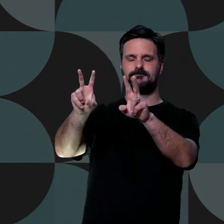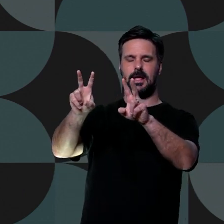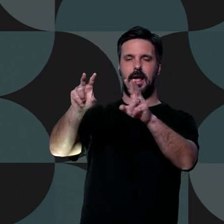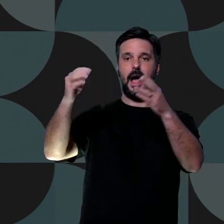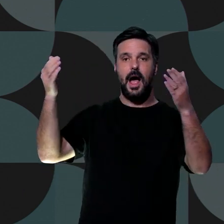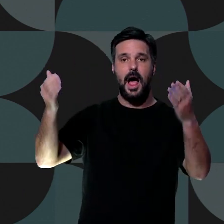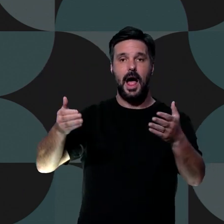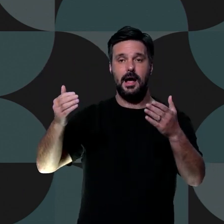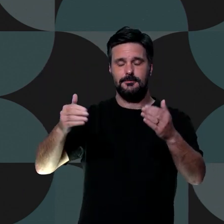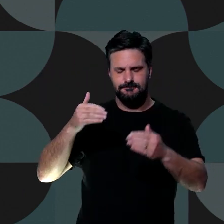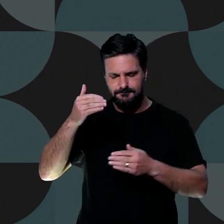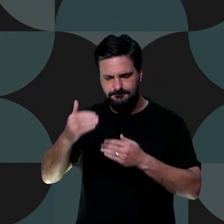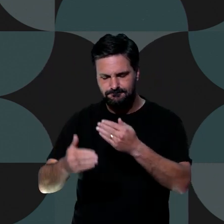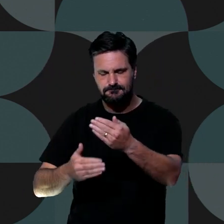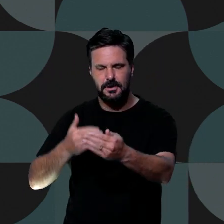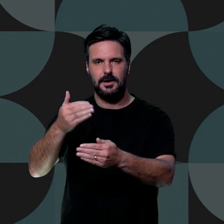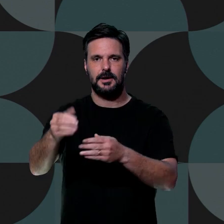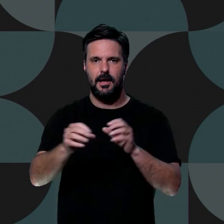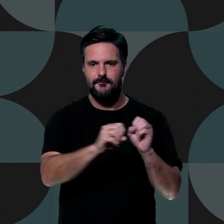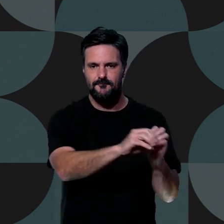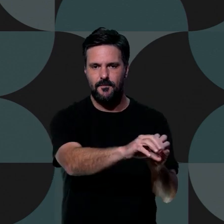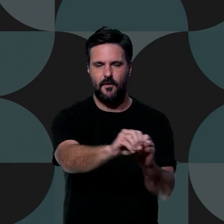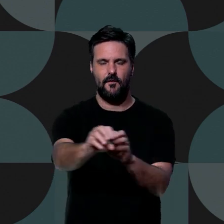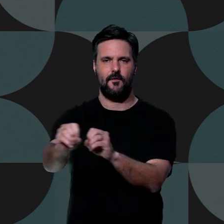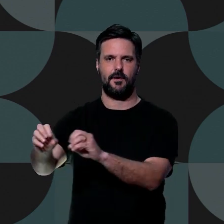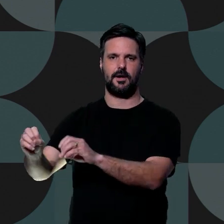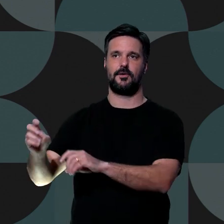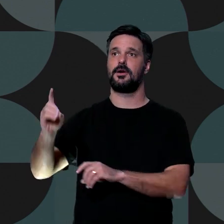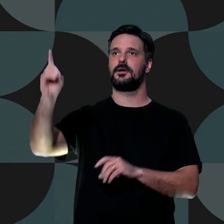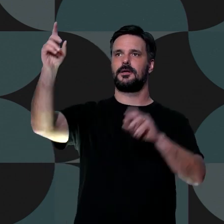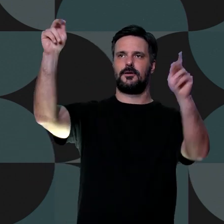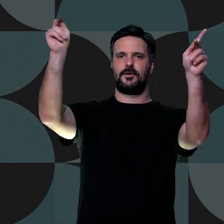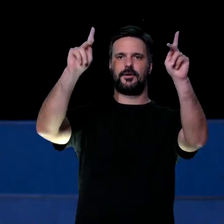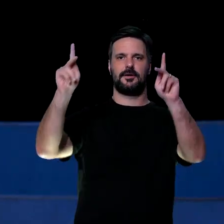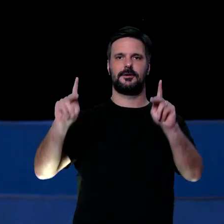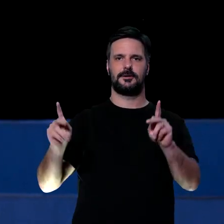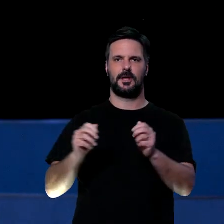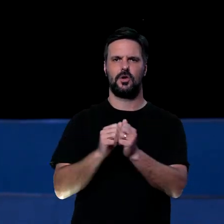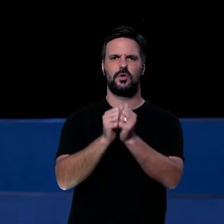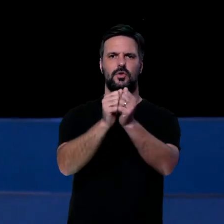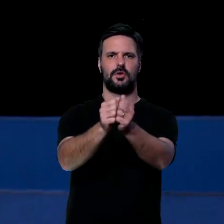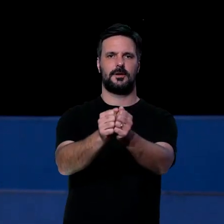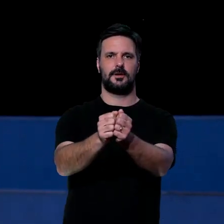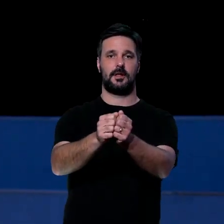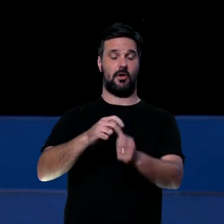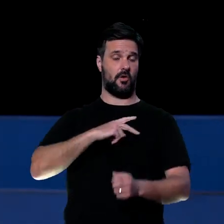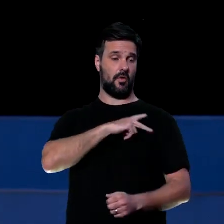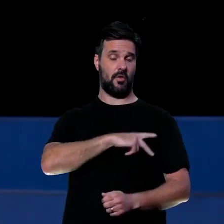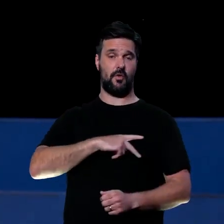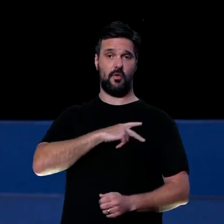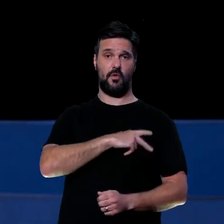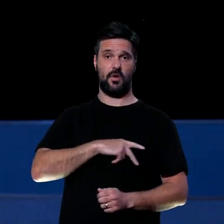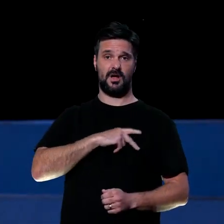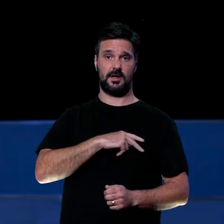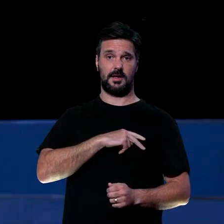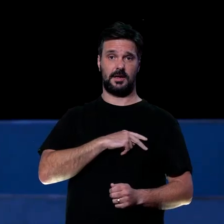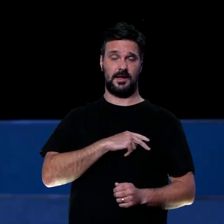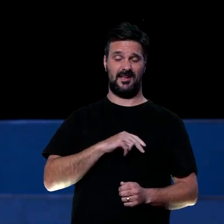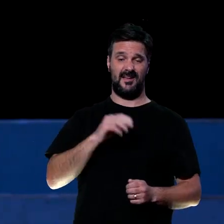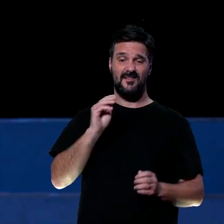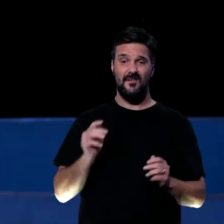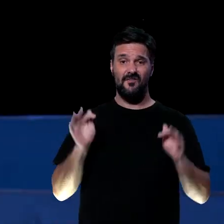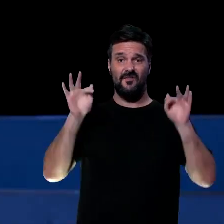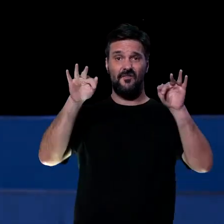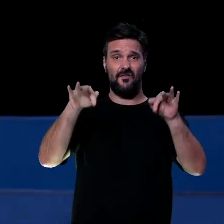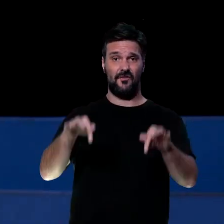ponham-no em prática. E o Deus da paz estará com vocês. Bom, aqui Paulo está terminando a sua carta,